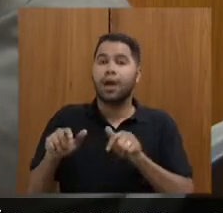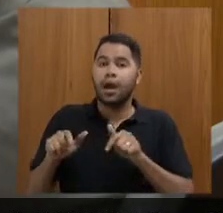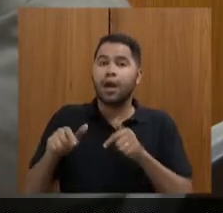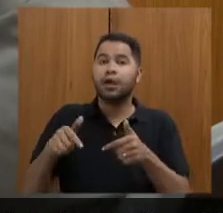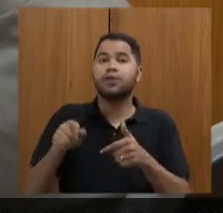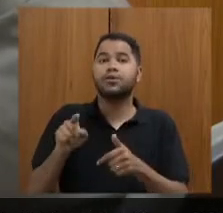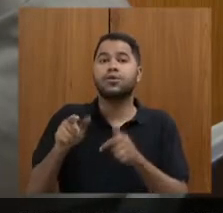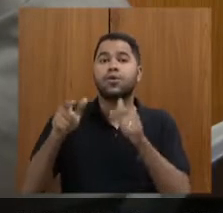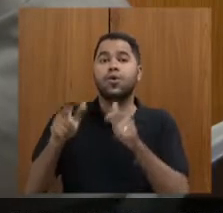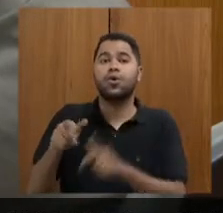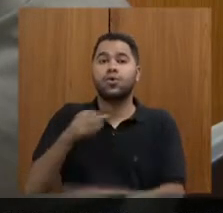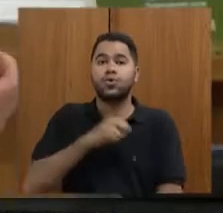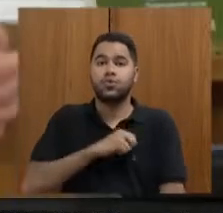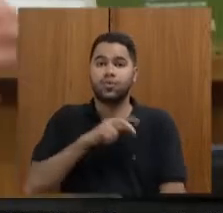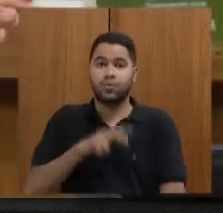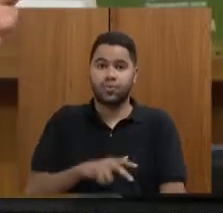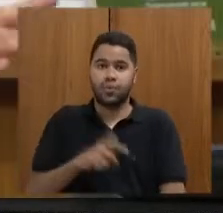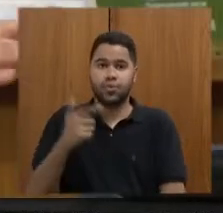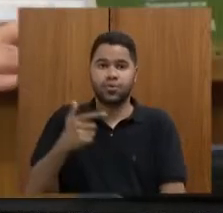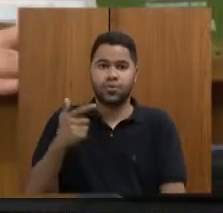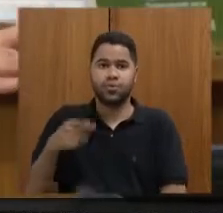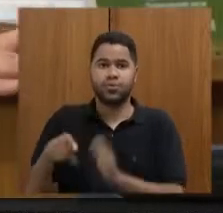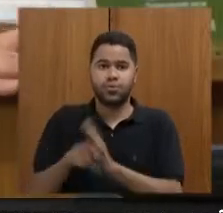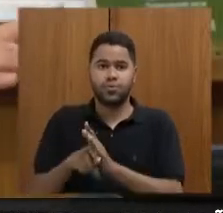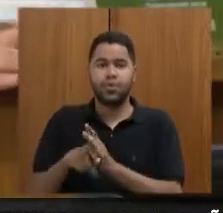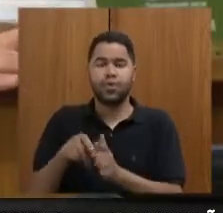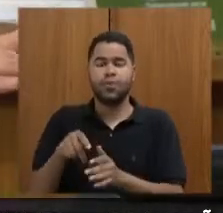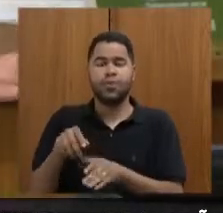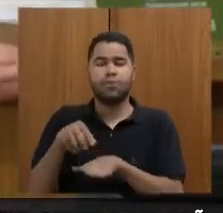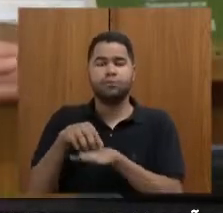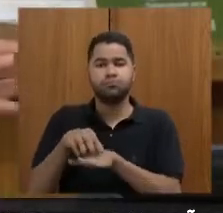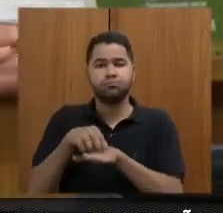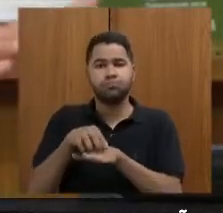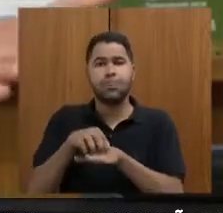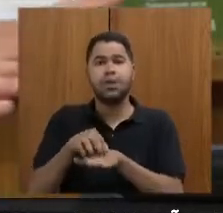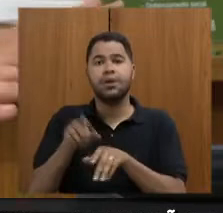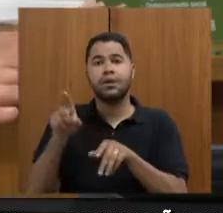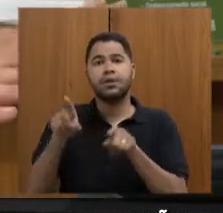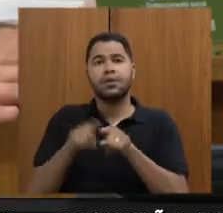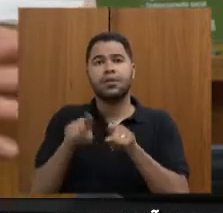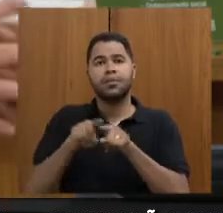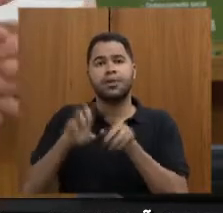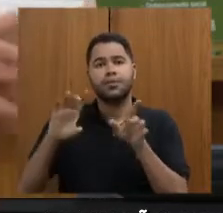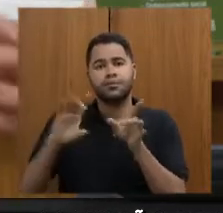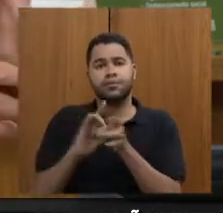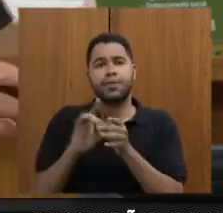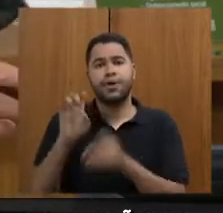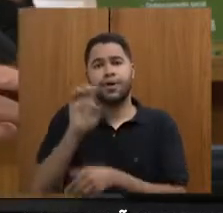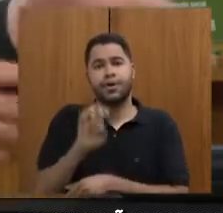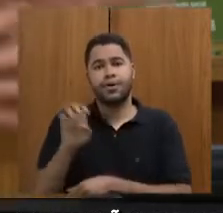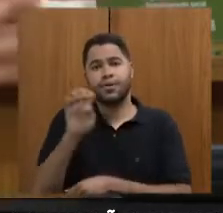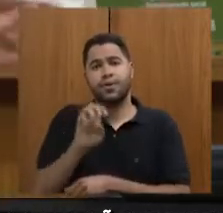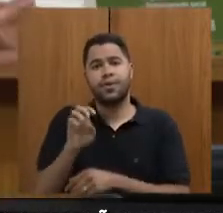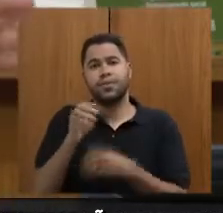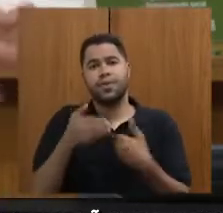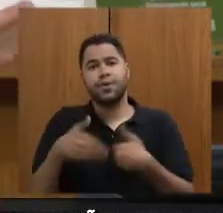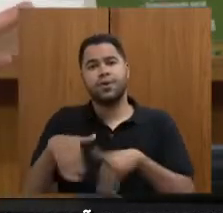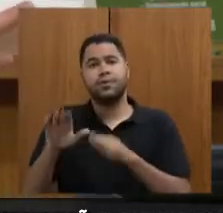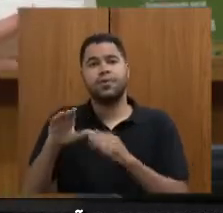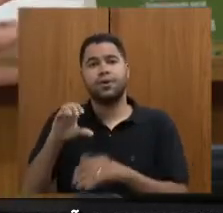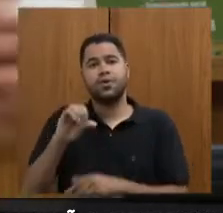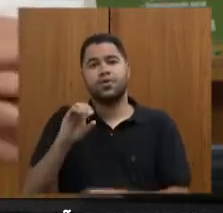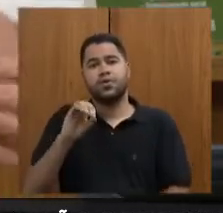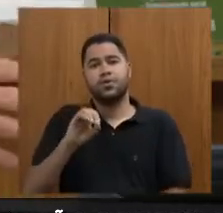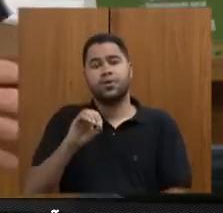Portugal, que é o nosso segundo emissor de turistas, e de Portugal nós temos uma boa conexão e de lá se conecta-se com a Europa, levar os 90 músicos da